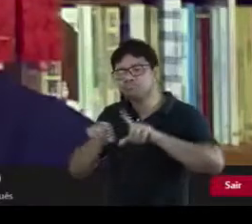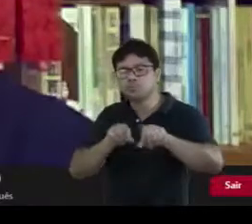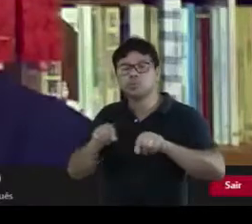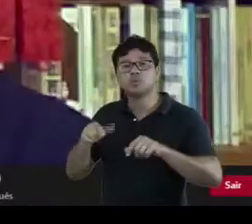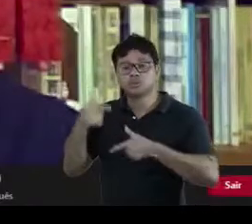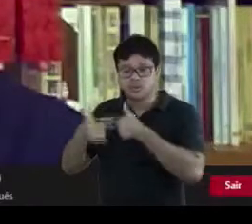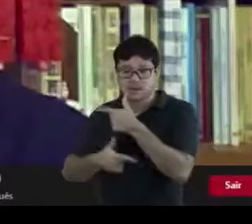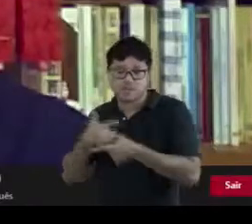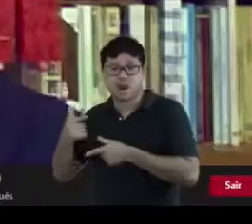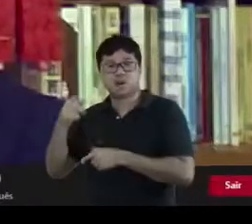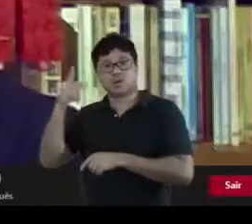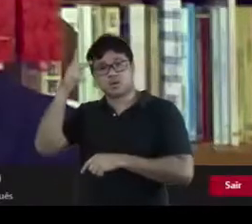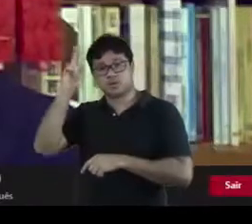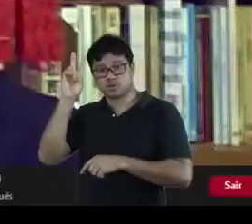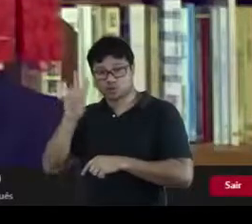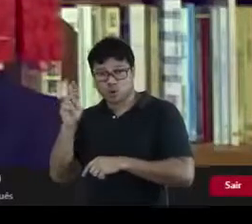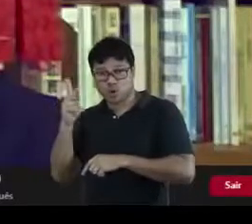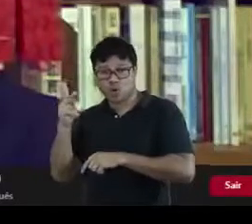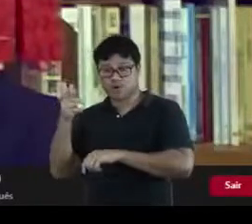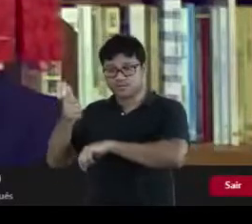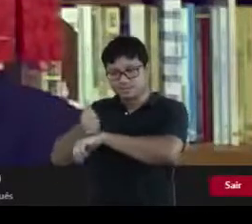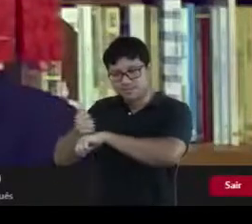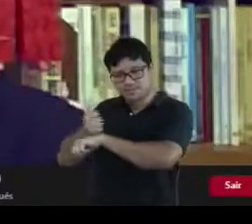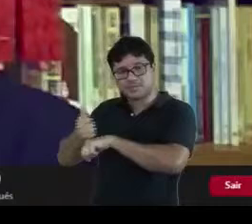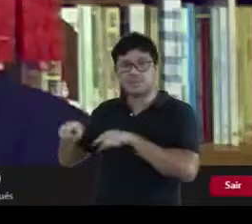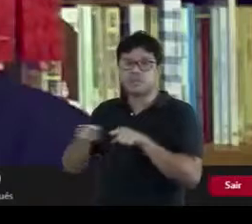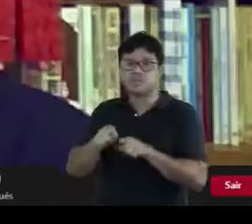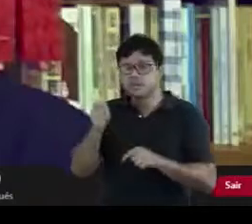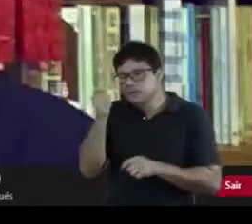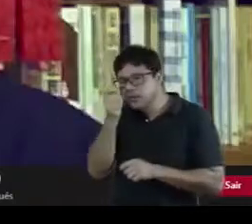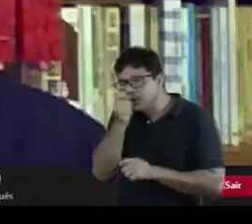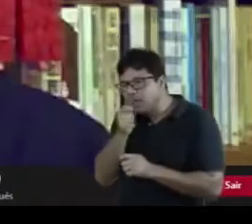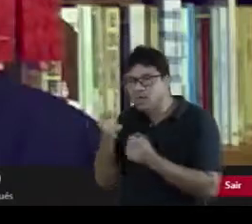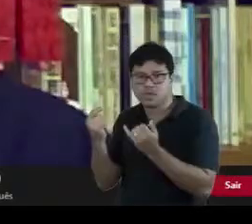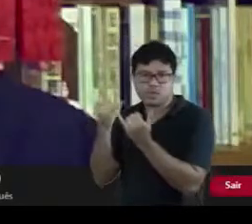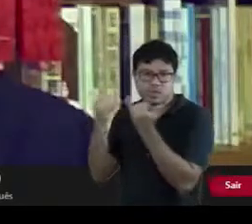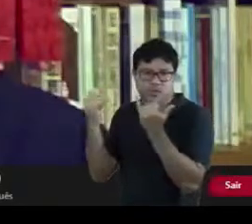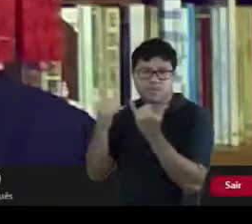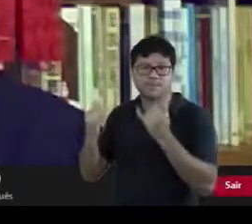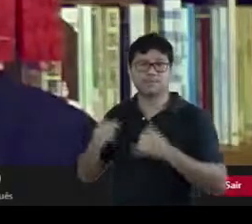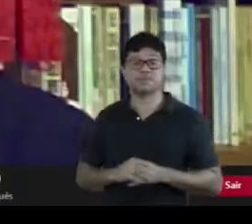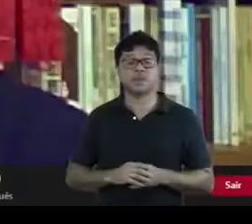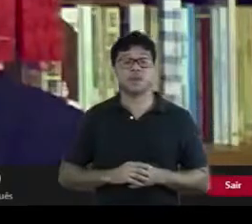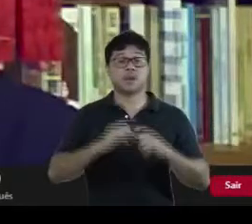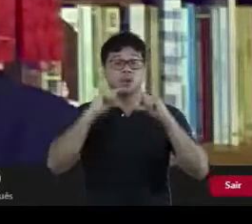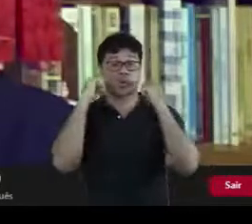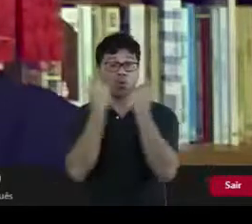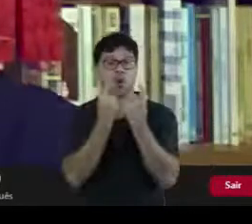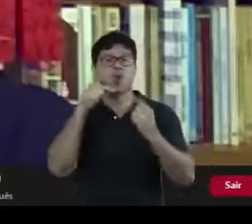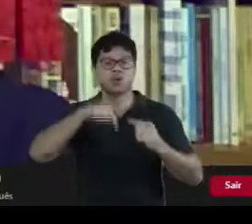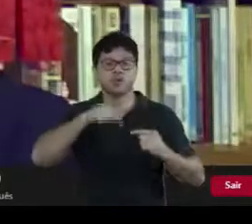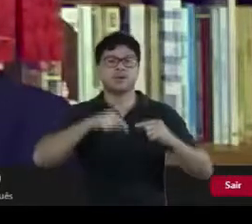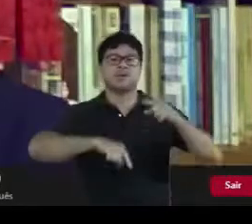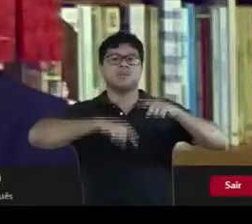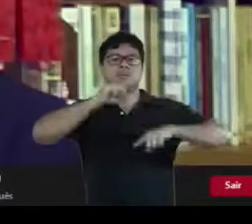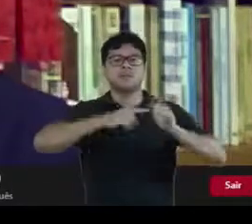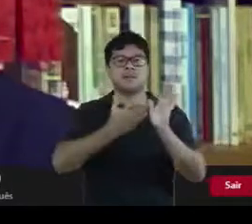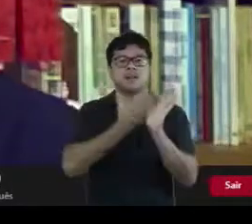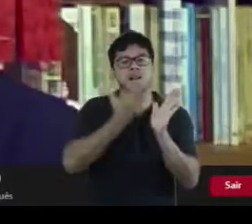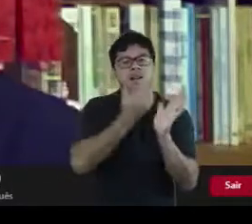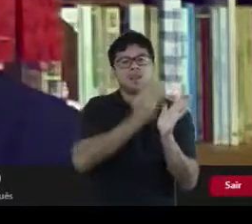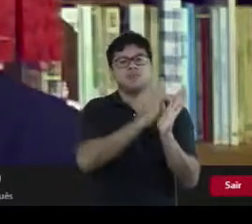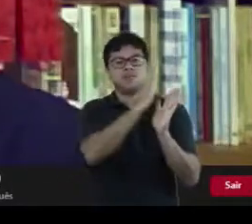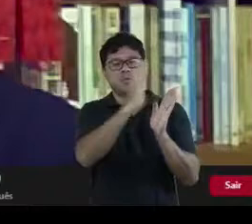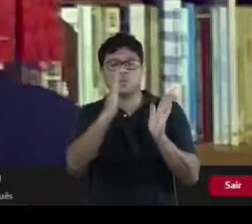trabalho do historiador e o do detetive. Como o tema do nosso colóquio, a bibliografia material, e esta mesa convida a